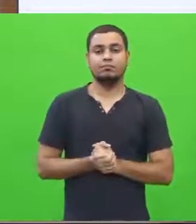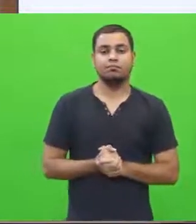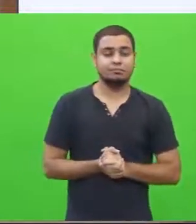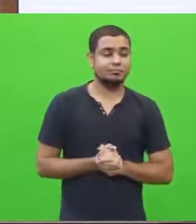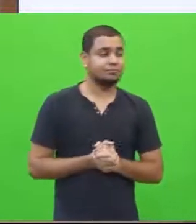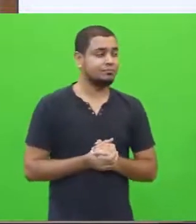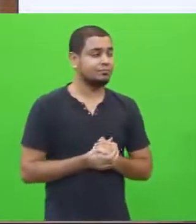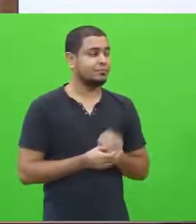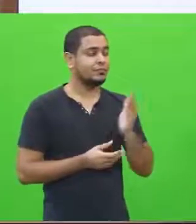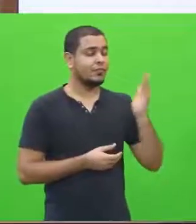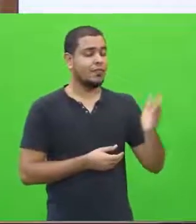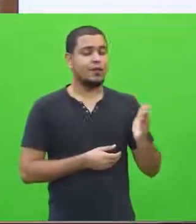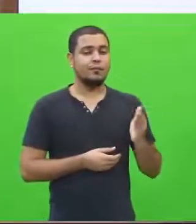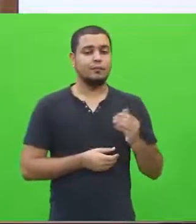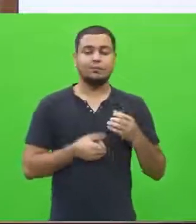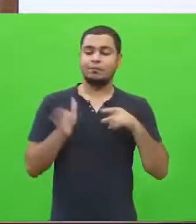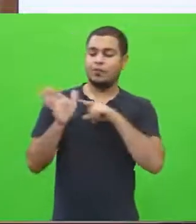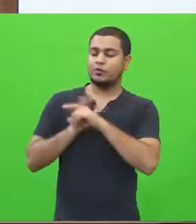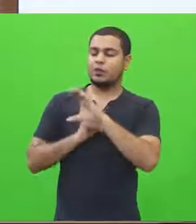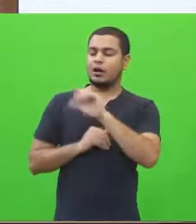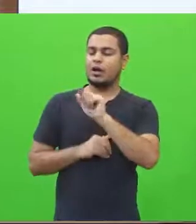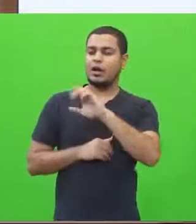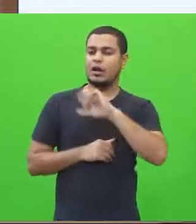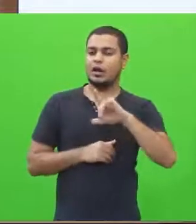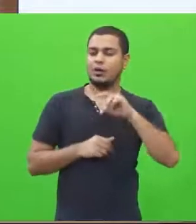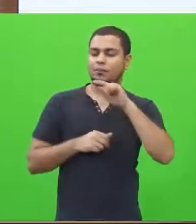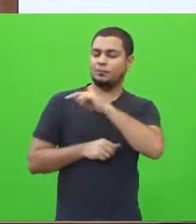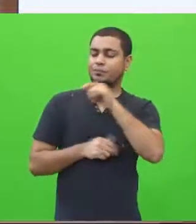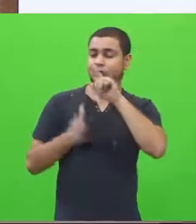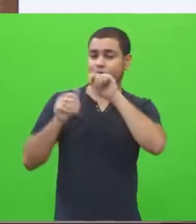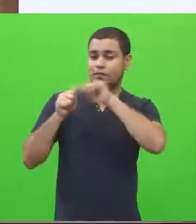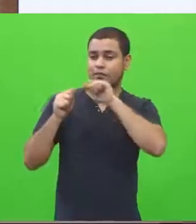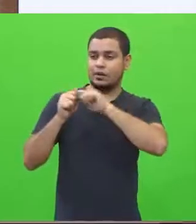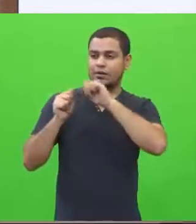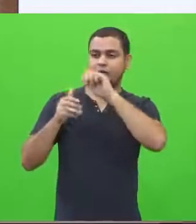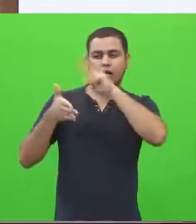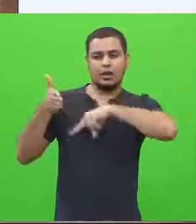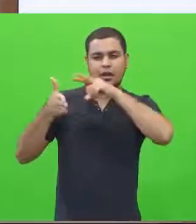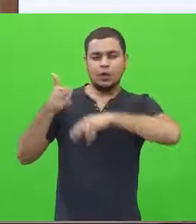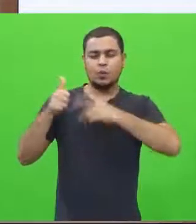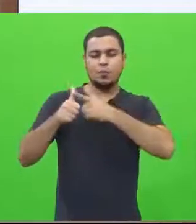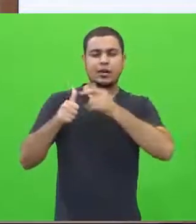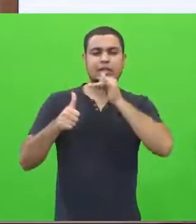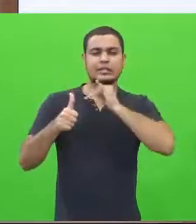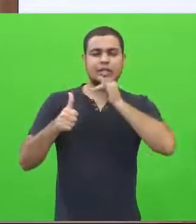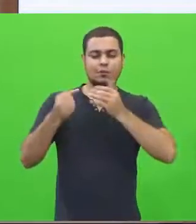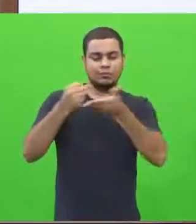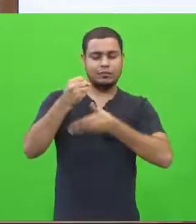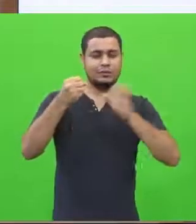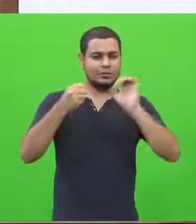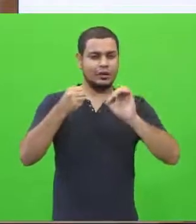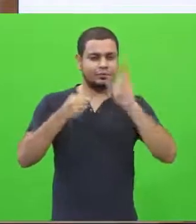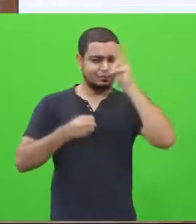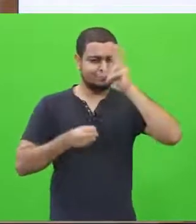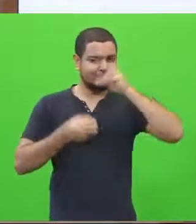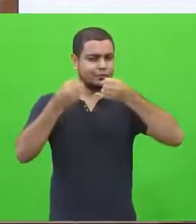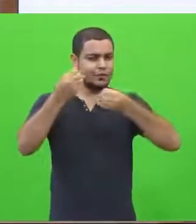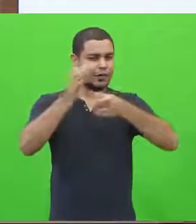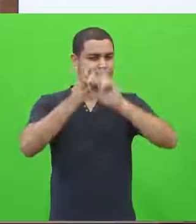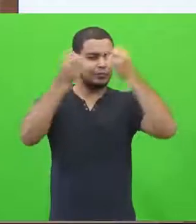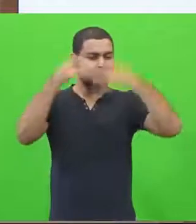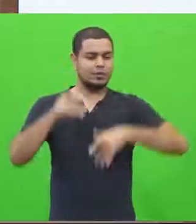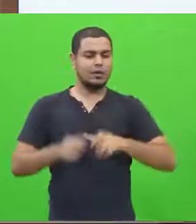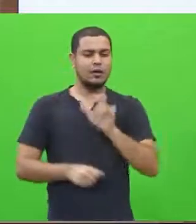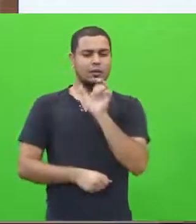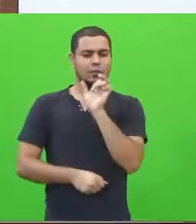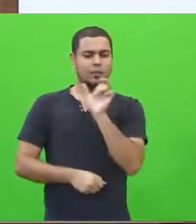que ficou bem claro foi quando a Carol fez a leitura do primeiro exemplo que nós trouxemos, do nível zero. Vocês perceberam que